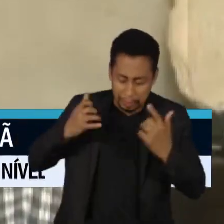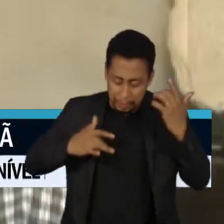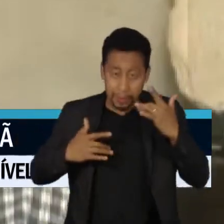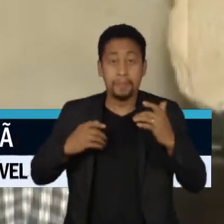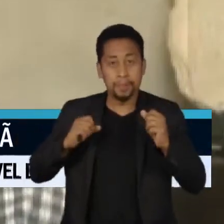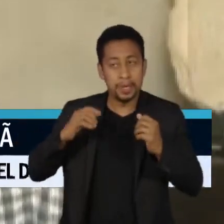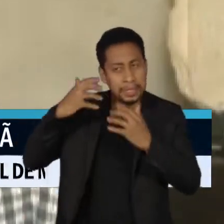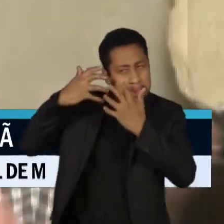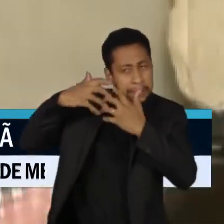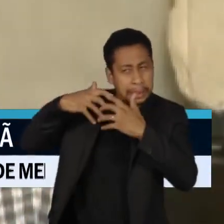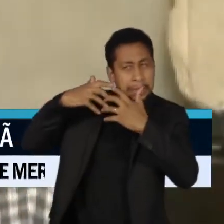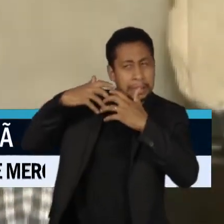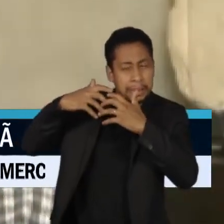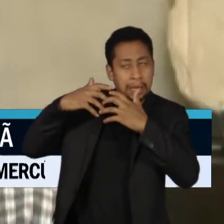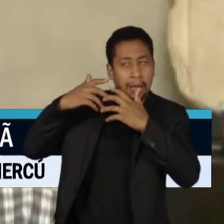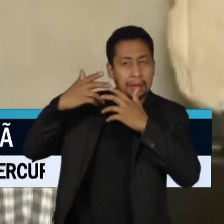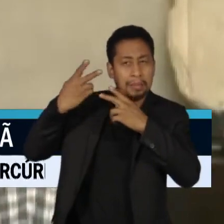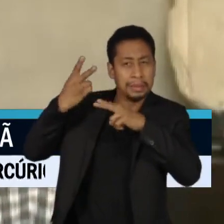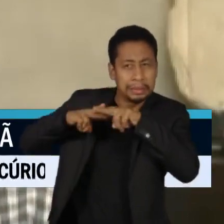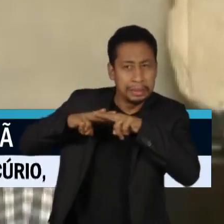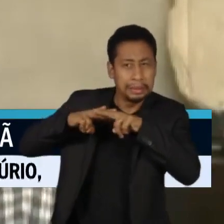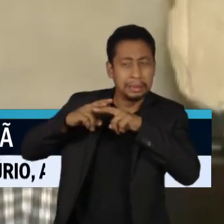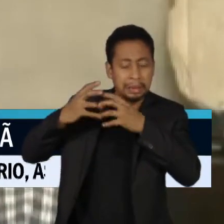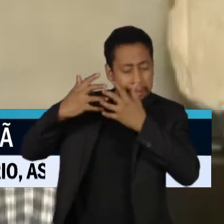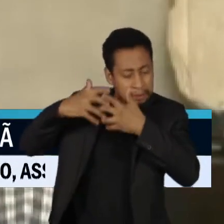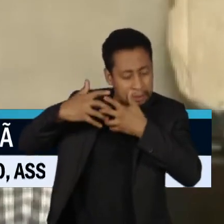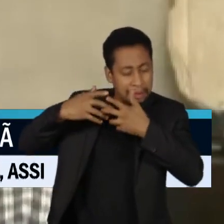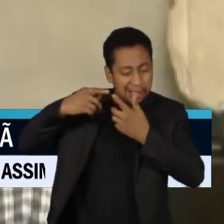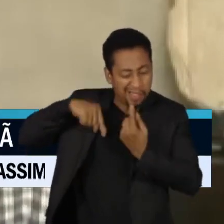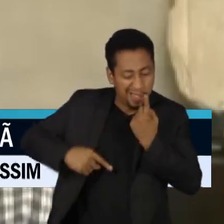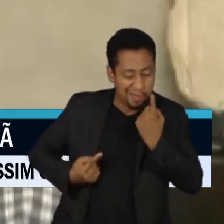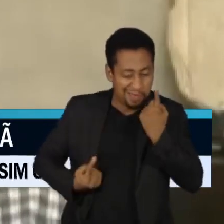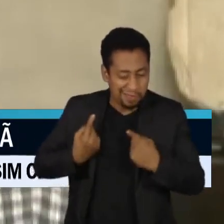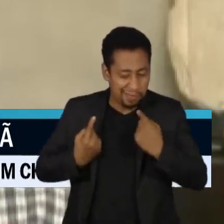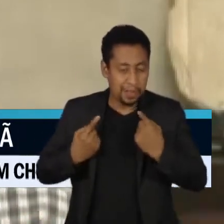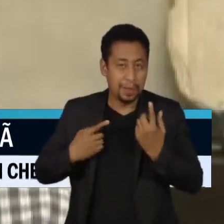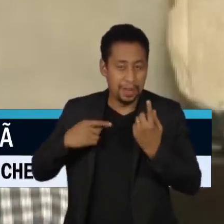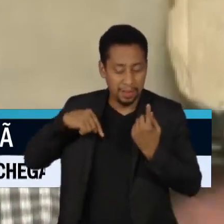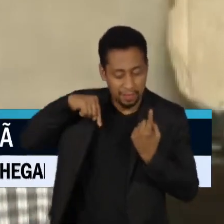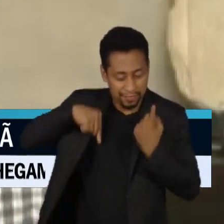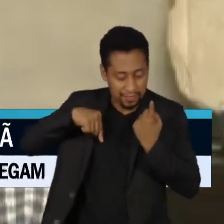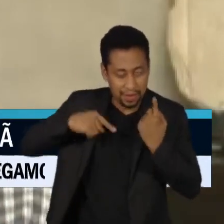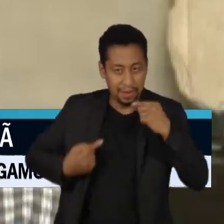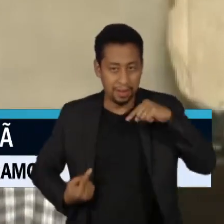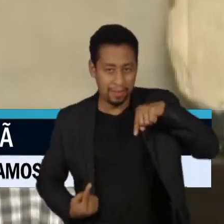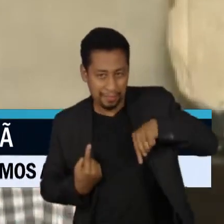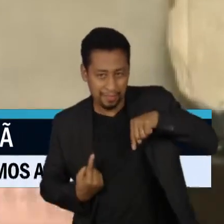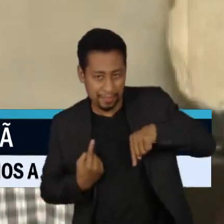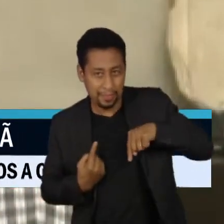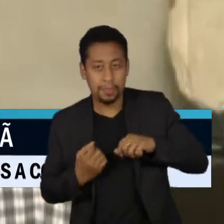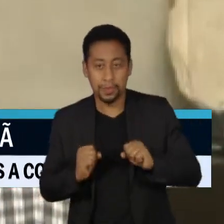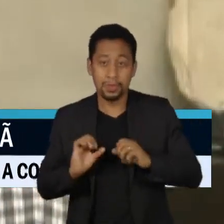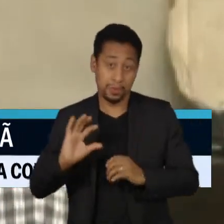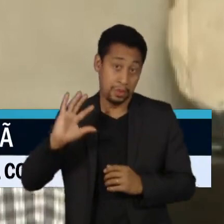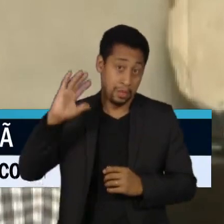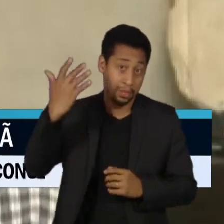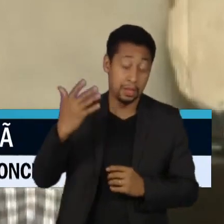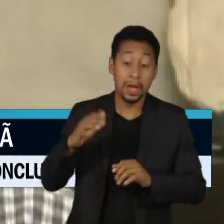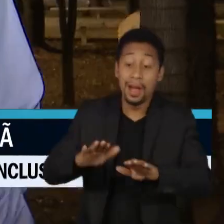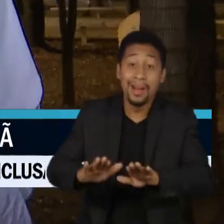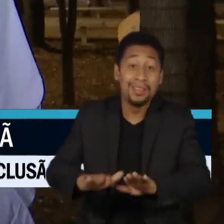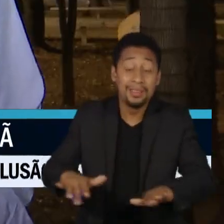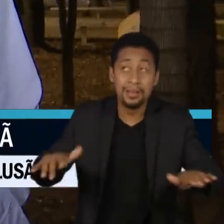neurológicas. Por exemplo, a criança pode ter comprometimento para o resto da vida, da sua cognição, do seu